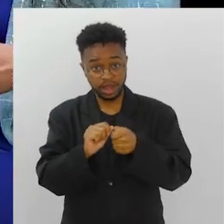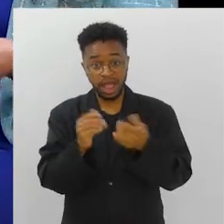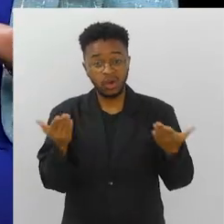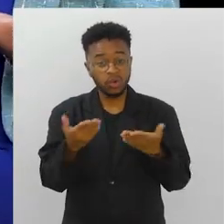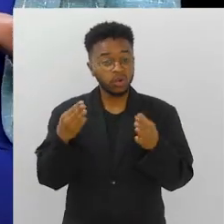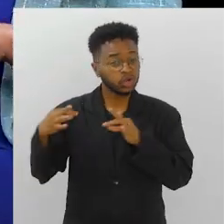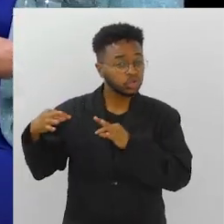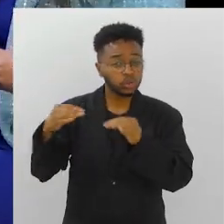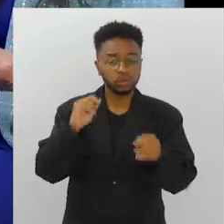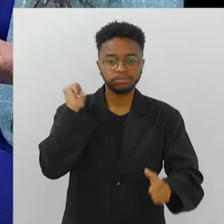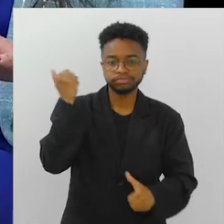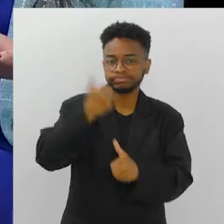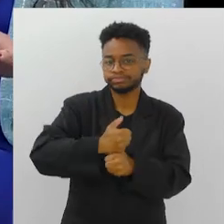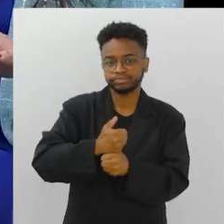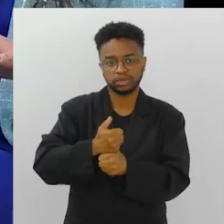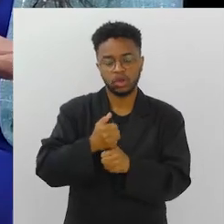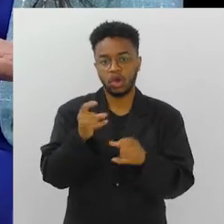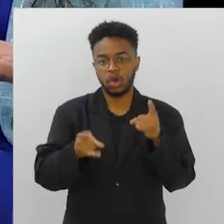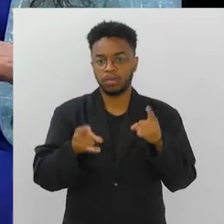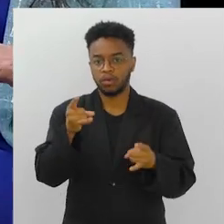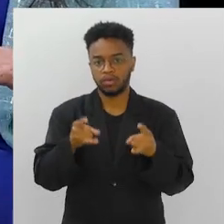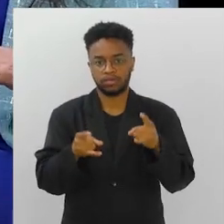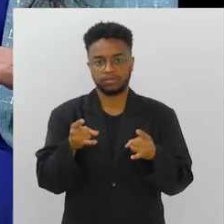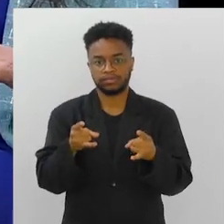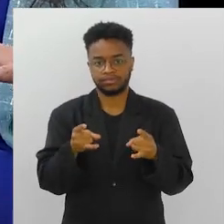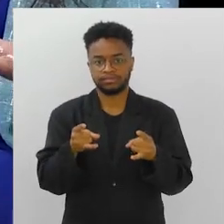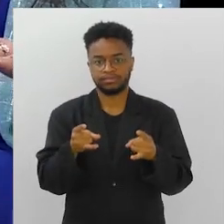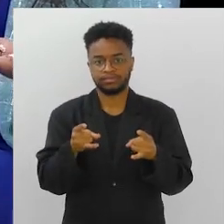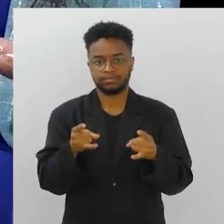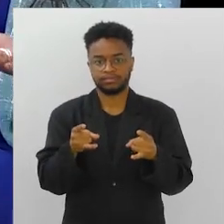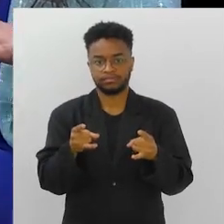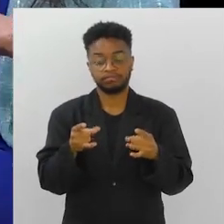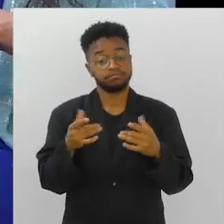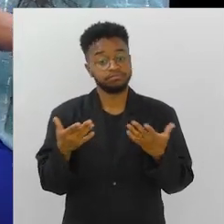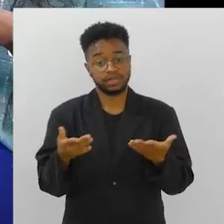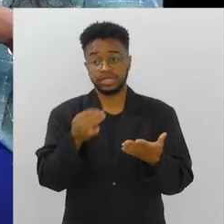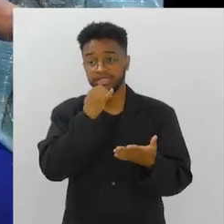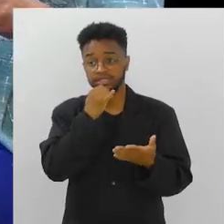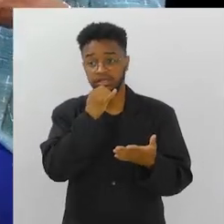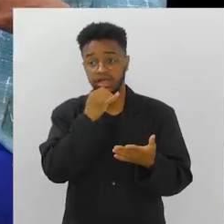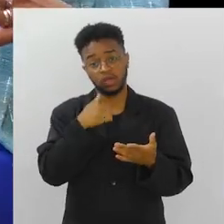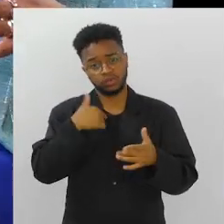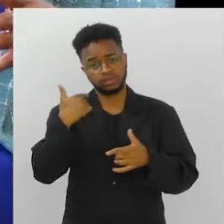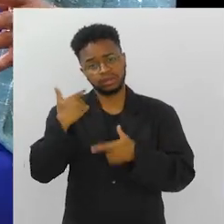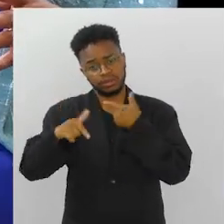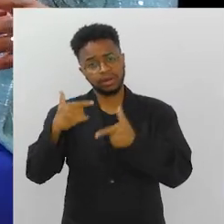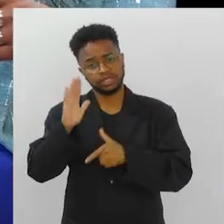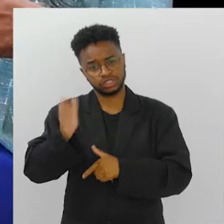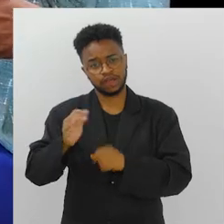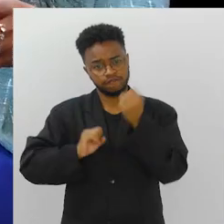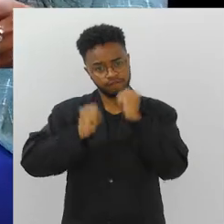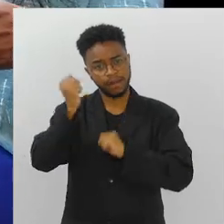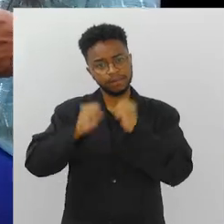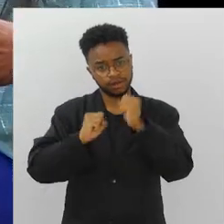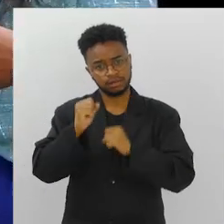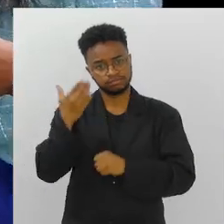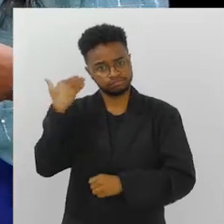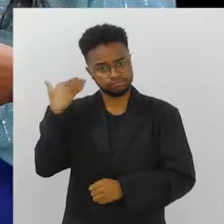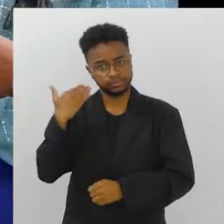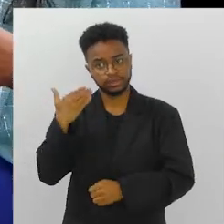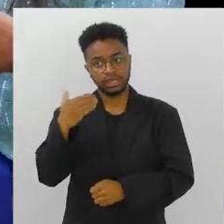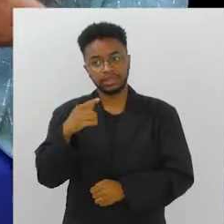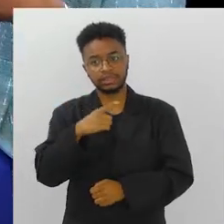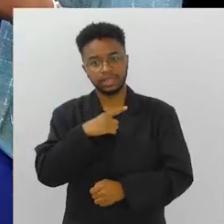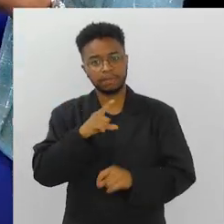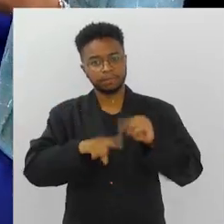estão totalmente substituídos por robôs. Aquela distribuição, eu trabalhei em fábrica, eu trabalhei em chão de fábrica